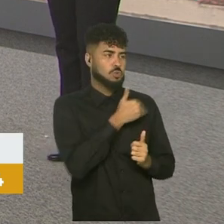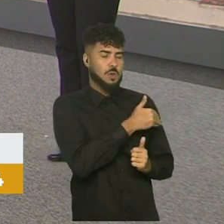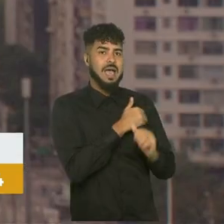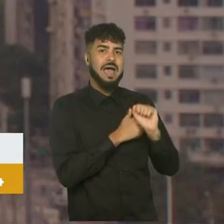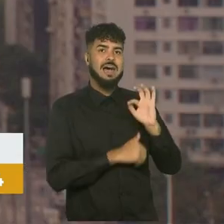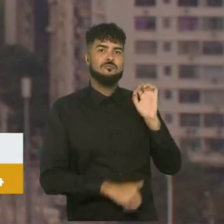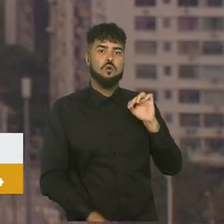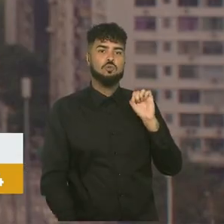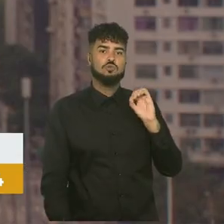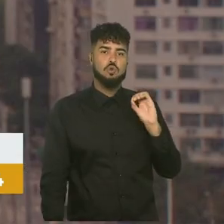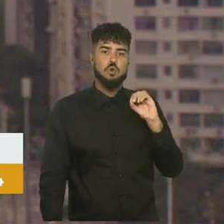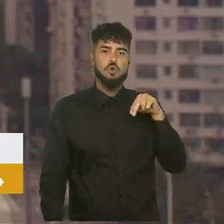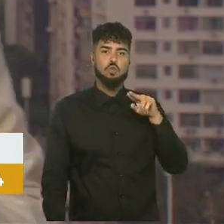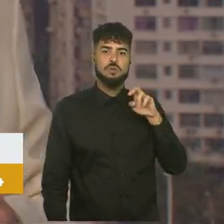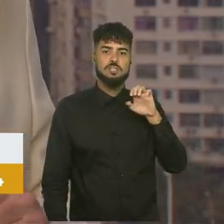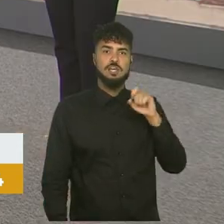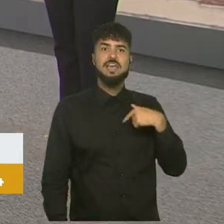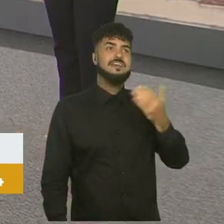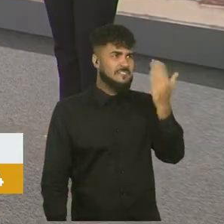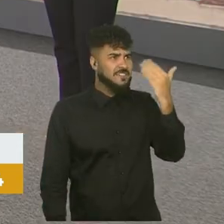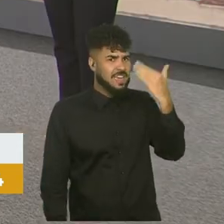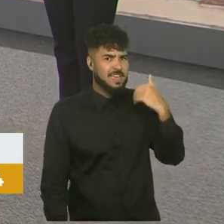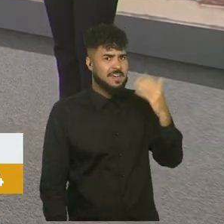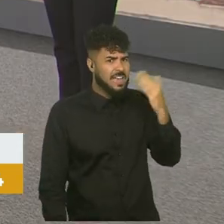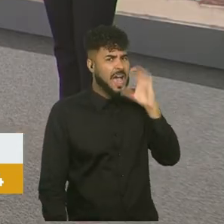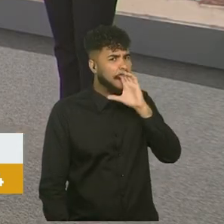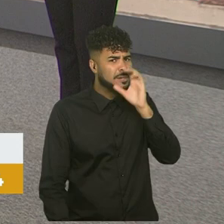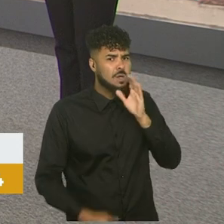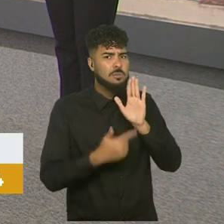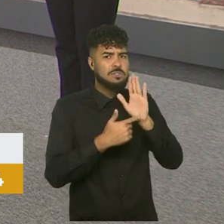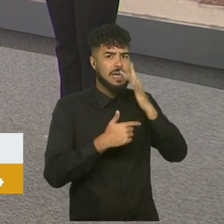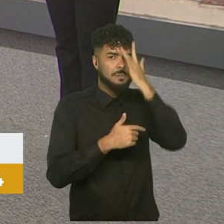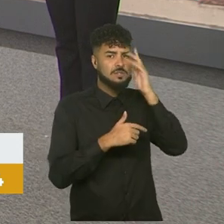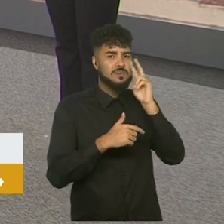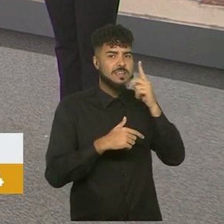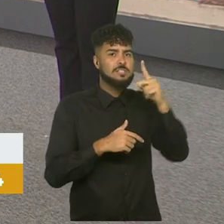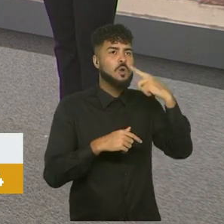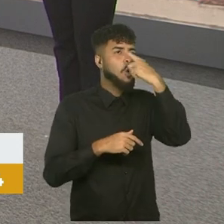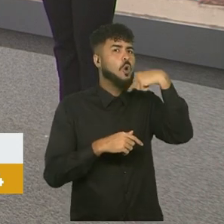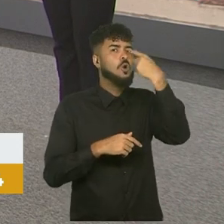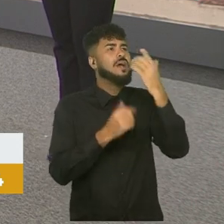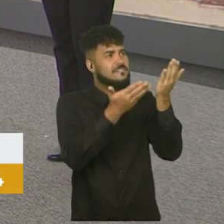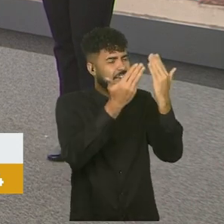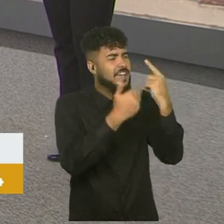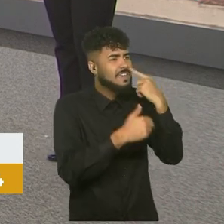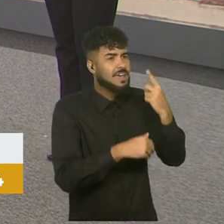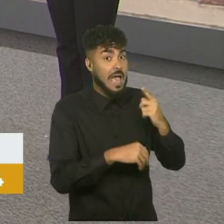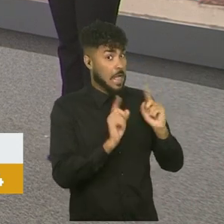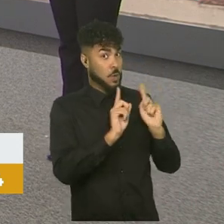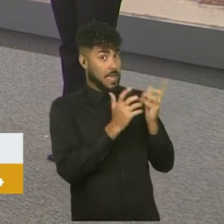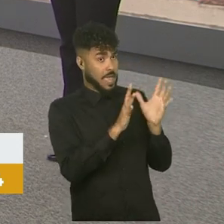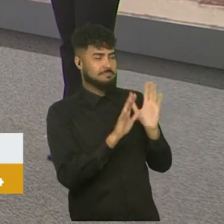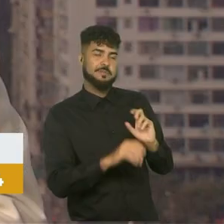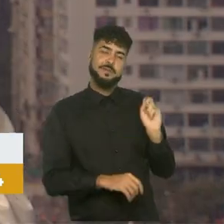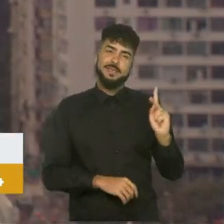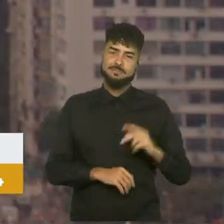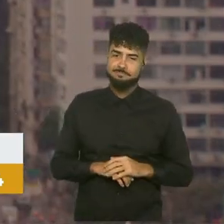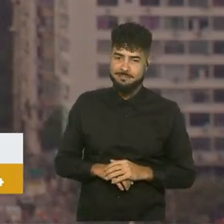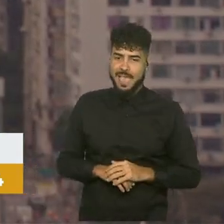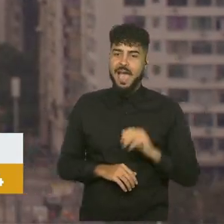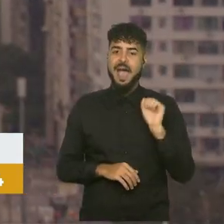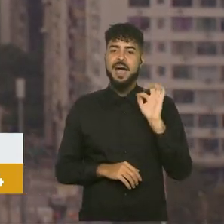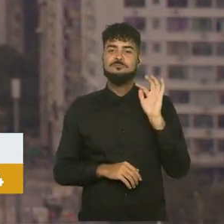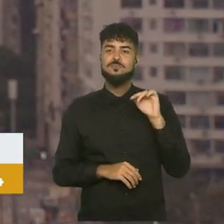Nunes, né? Chega aí, Afonso. Chega aqui, rapaz. Só para o pessoal ver a tua cara, que tem que ver que é... Não, tá bom. O Afonso Nunes,